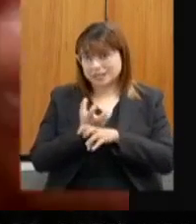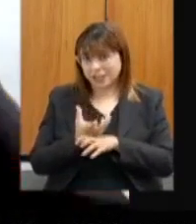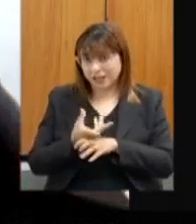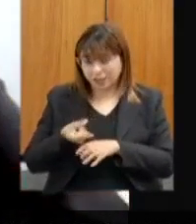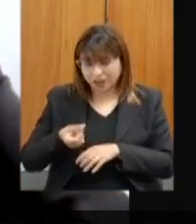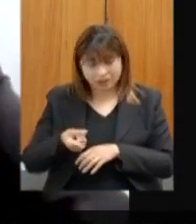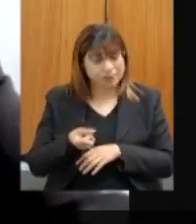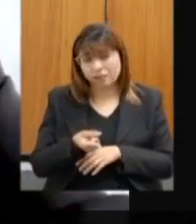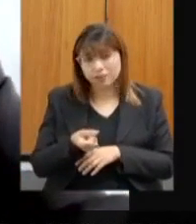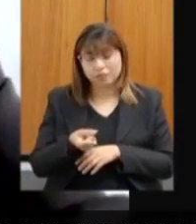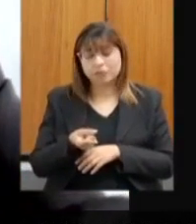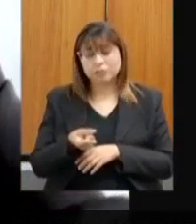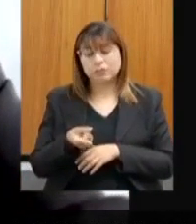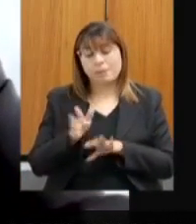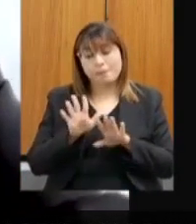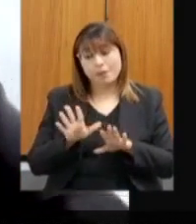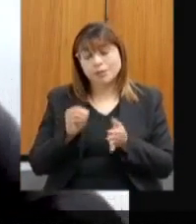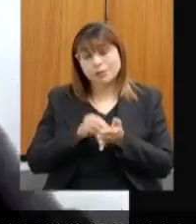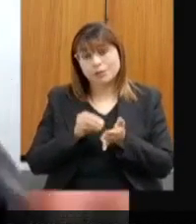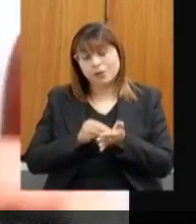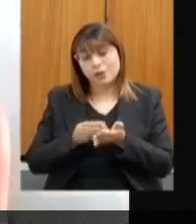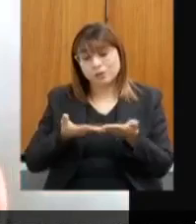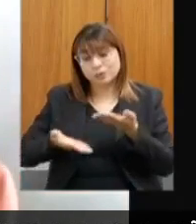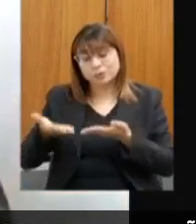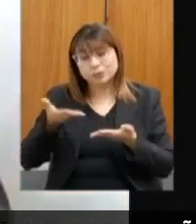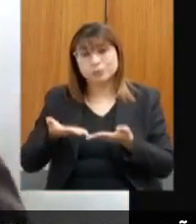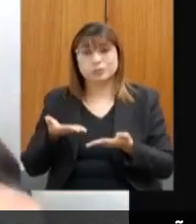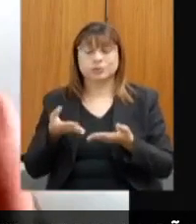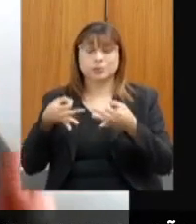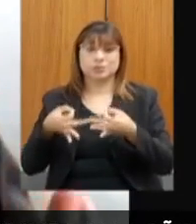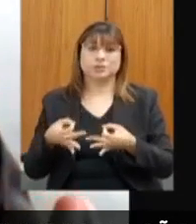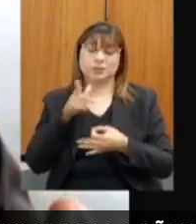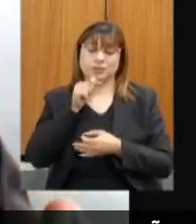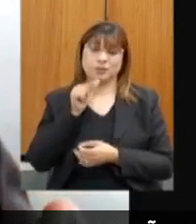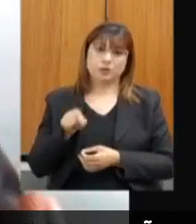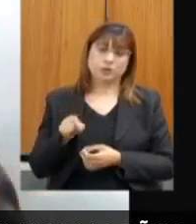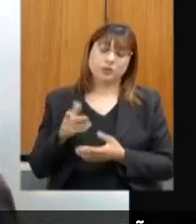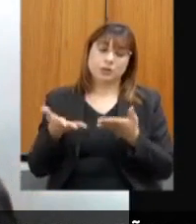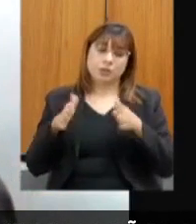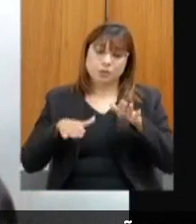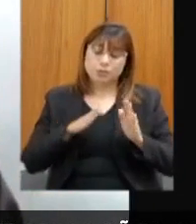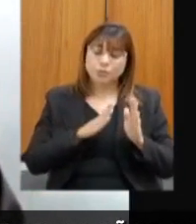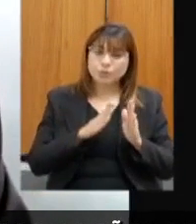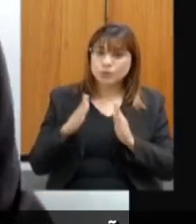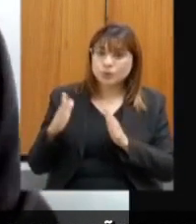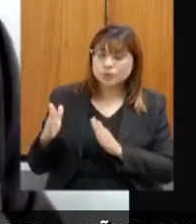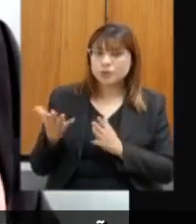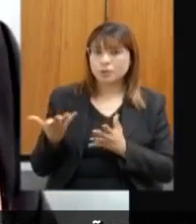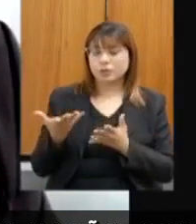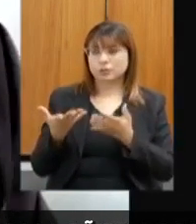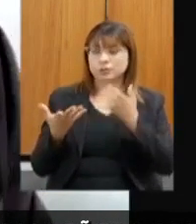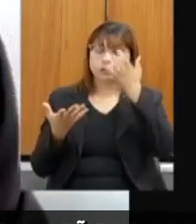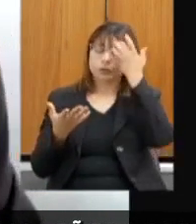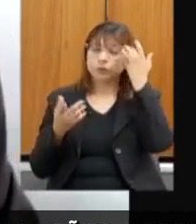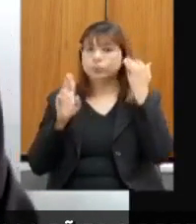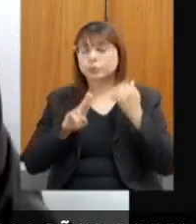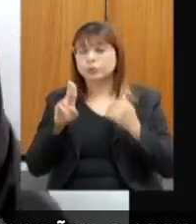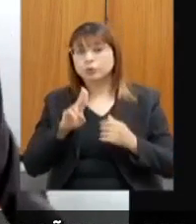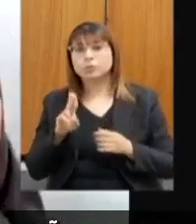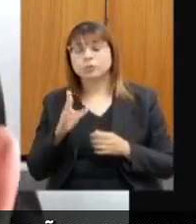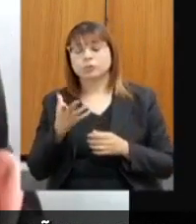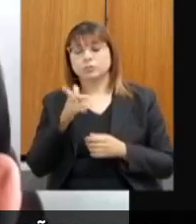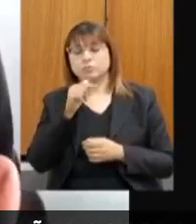conservação da água. Então, se houver processos com base em recursos hídricos, mas recursos